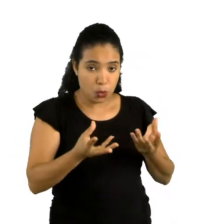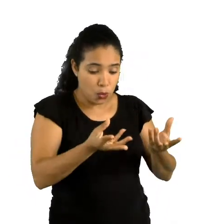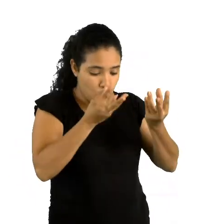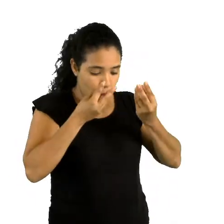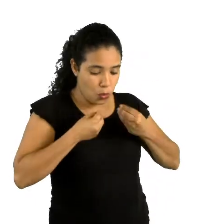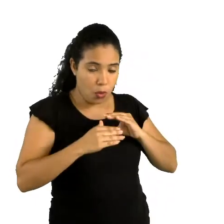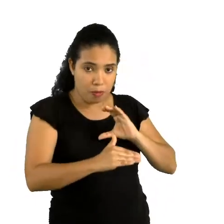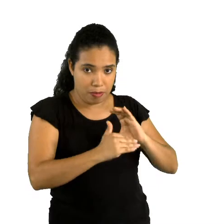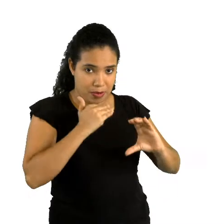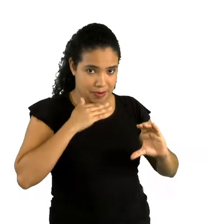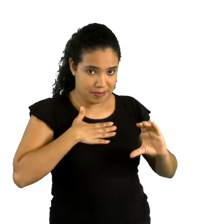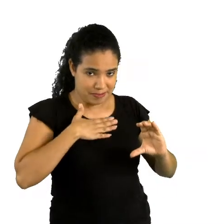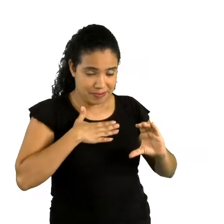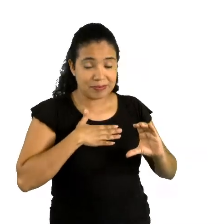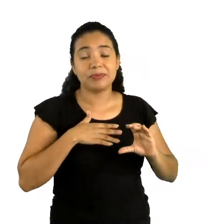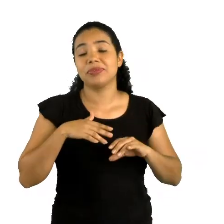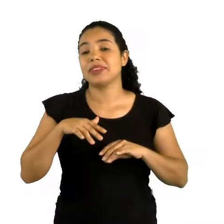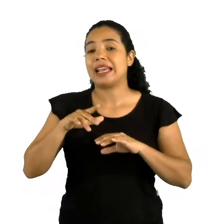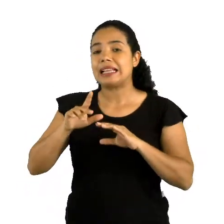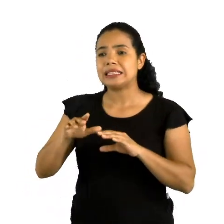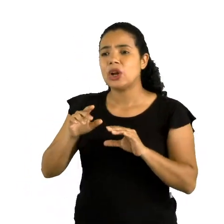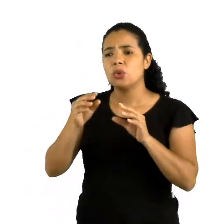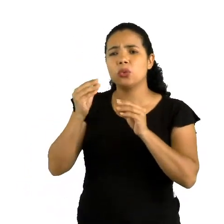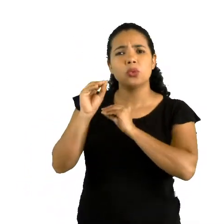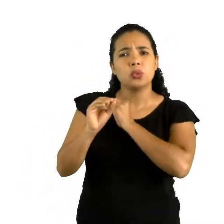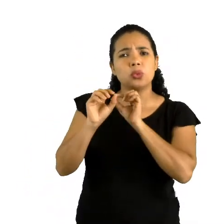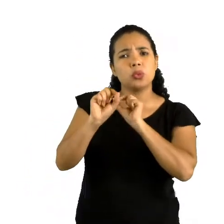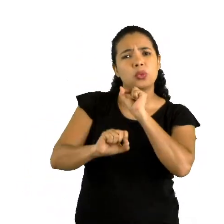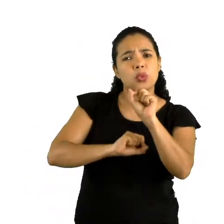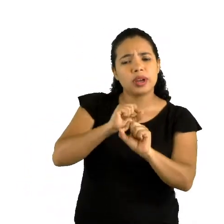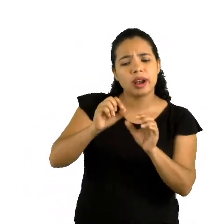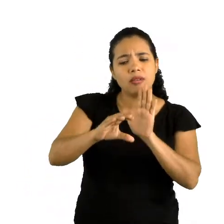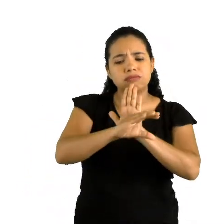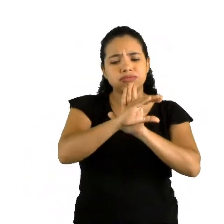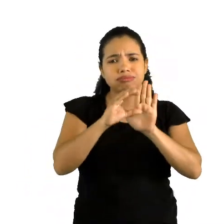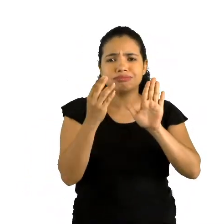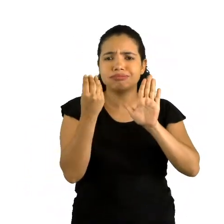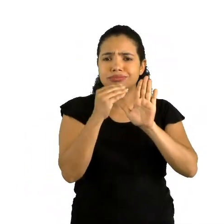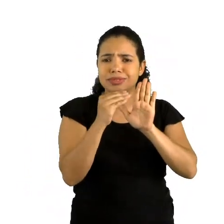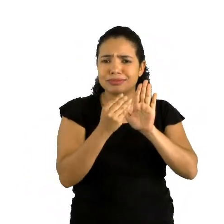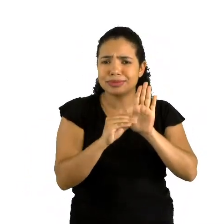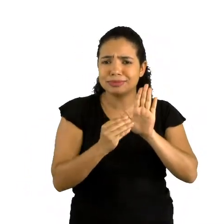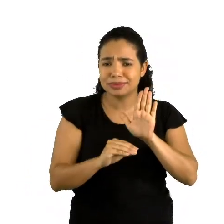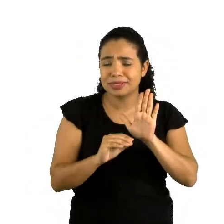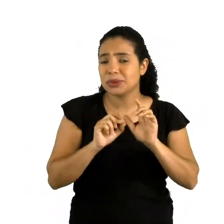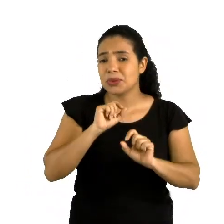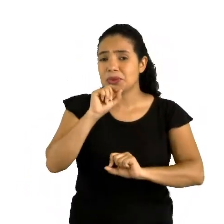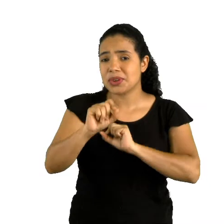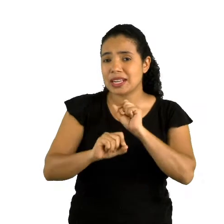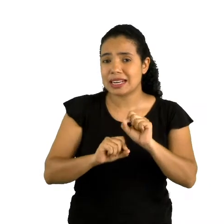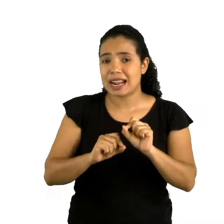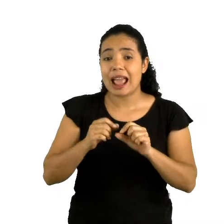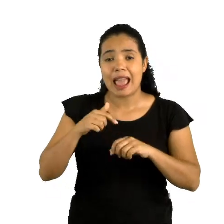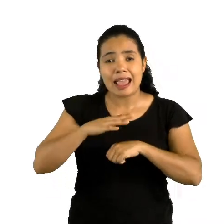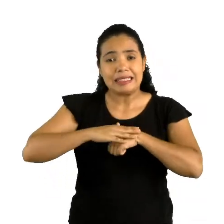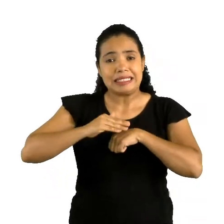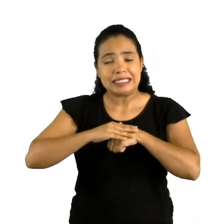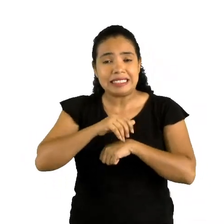o campo. O que a gente vai enviar para aquela pessoa? No caso ali, está querido aluno.